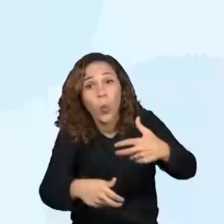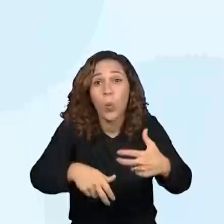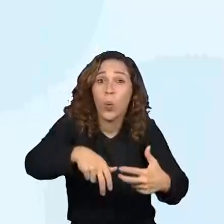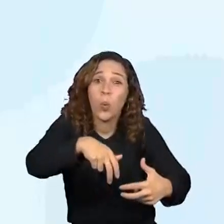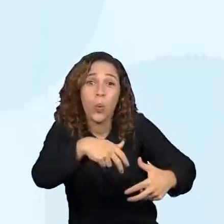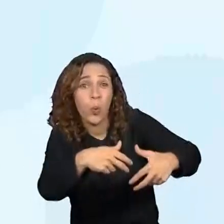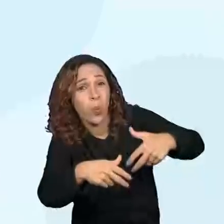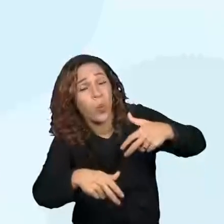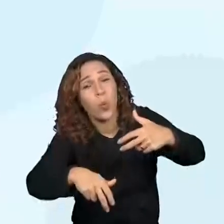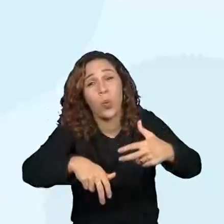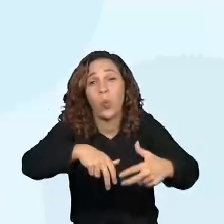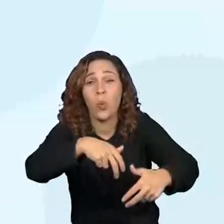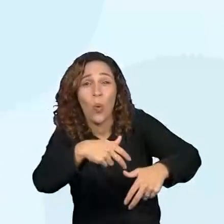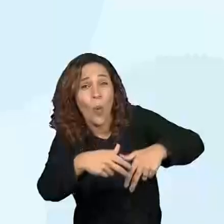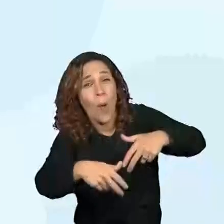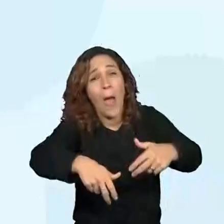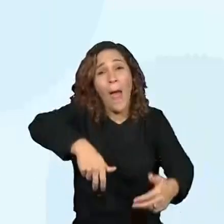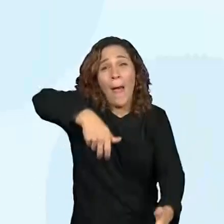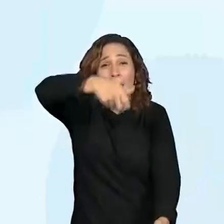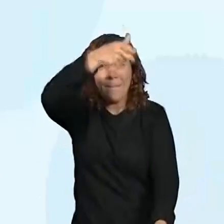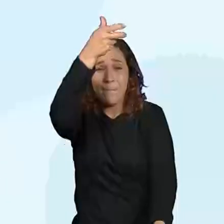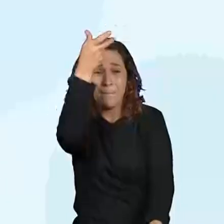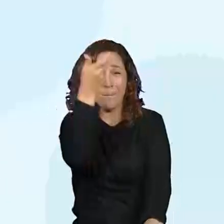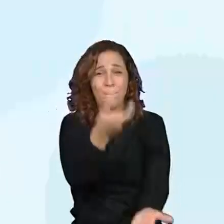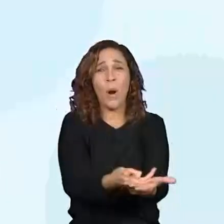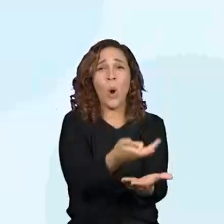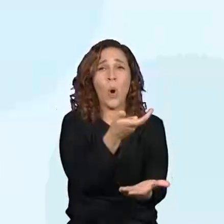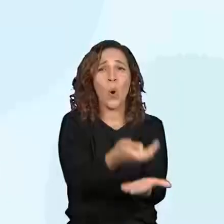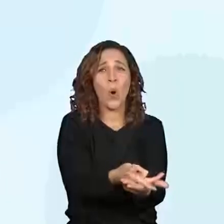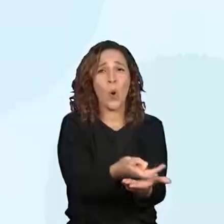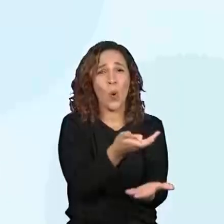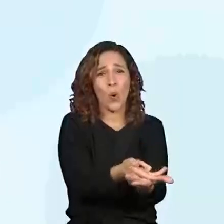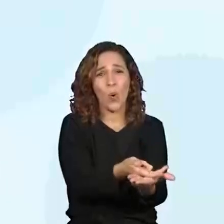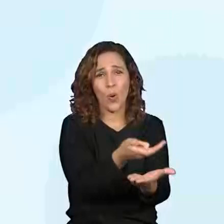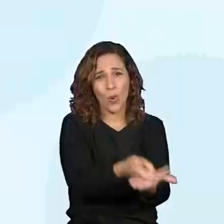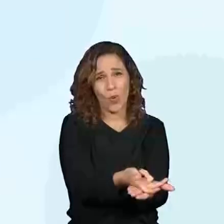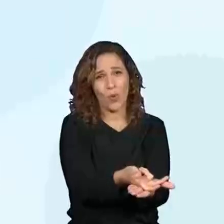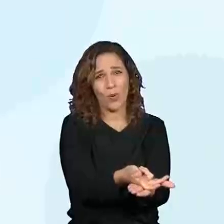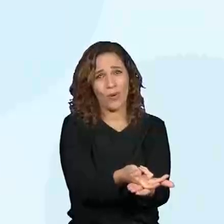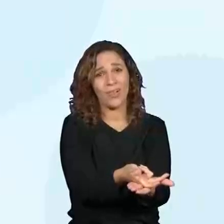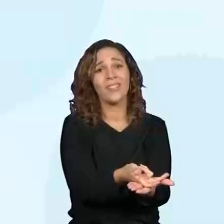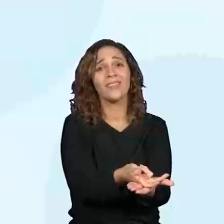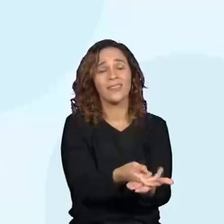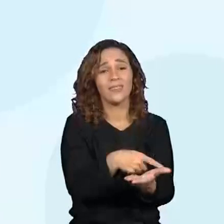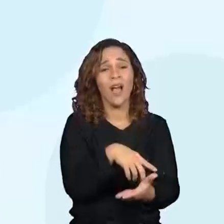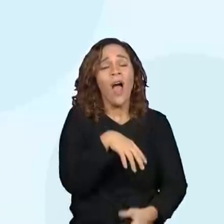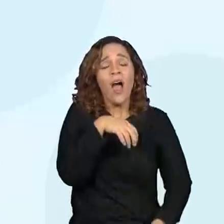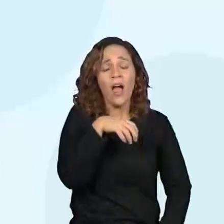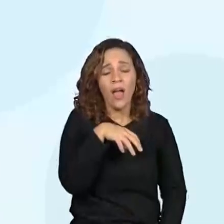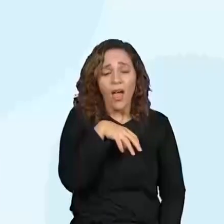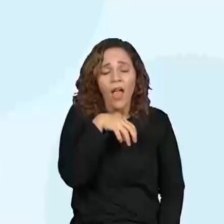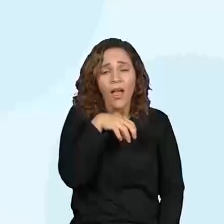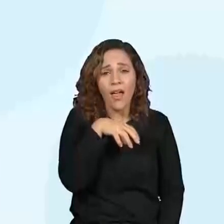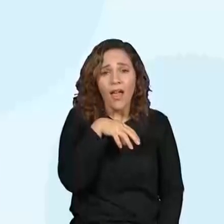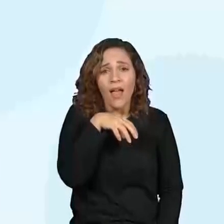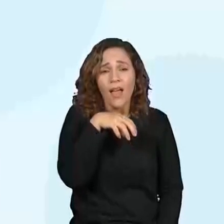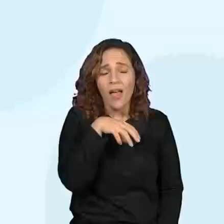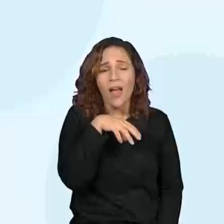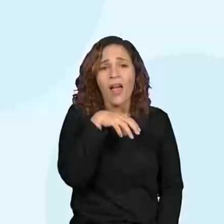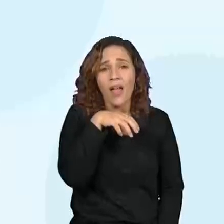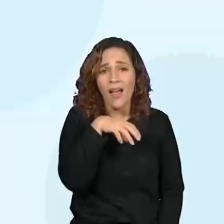que bateu o seu corpo com toda a força no chão. Agonizando, antes de morrer,